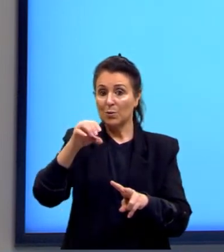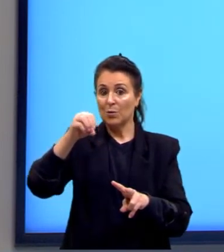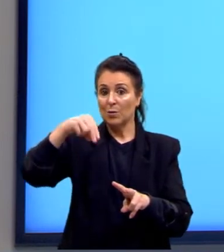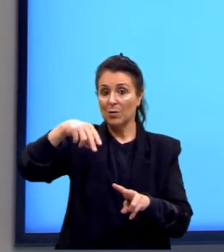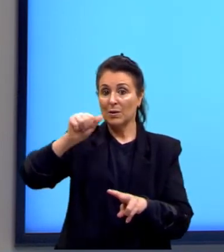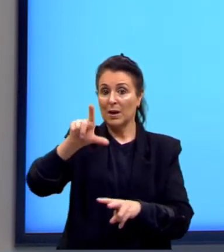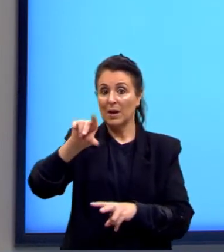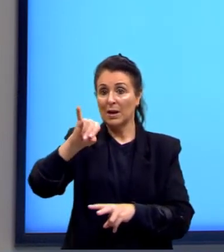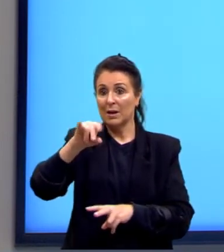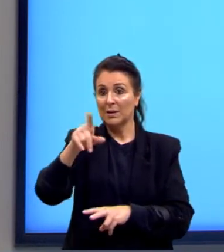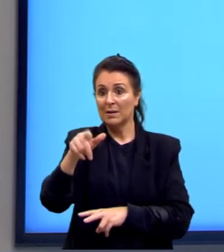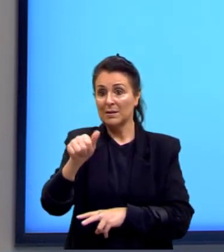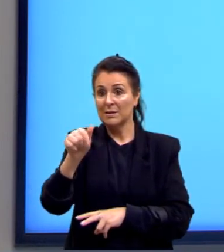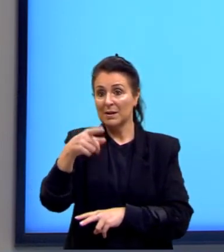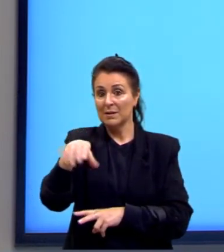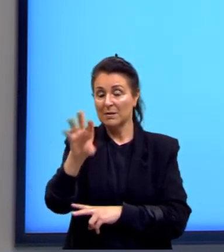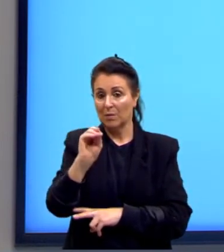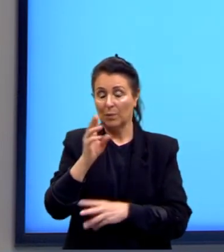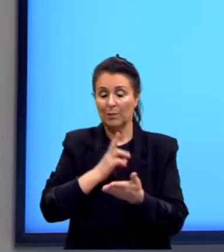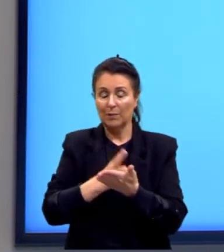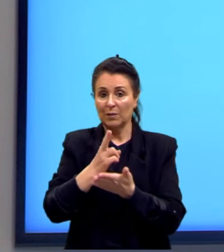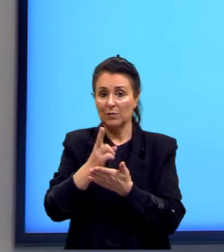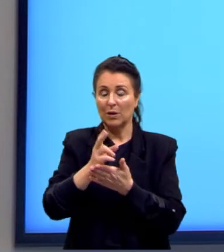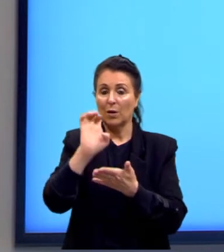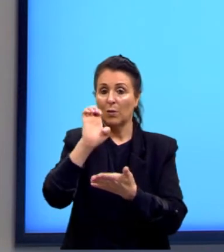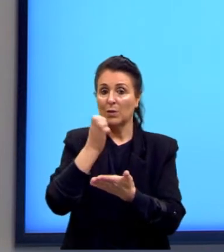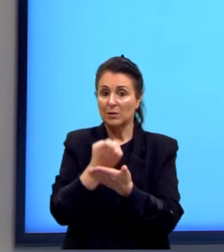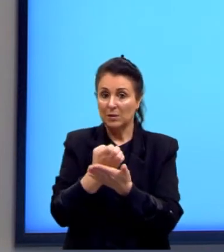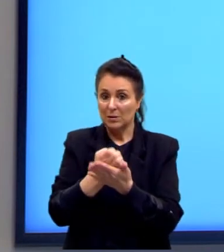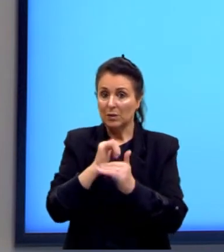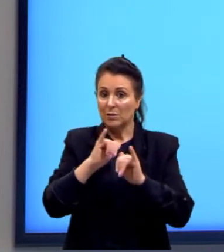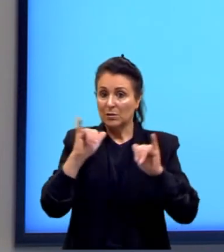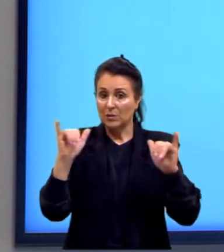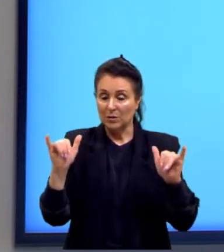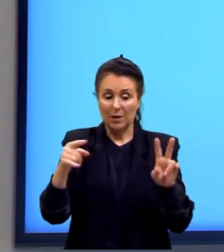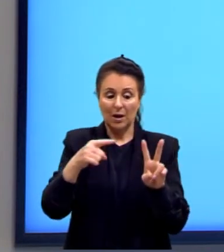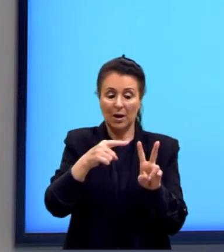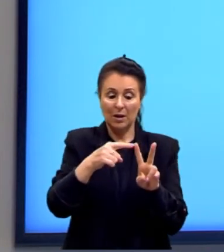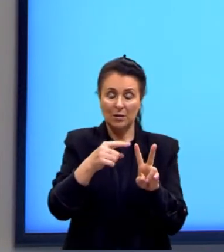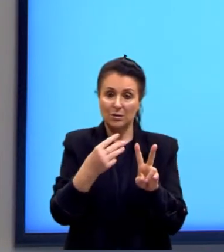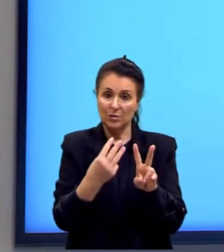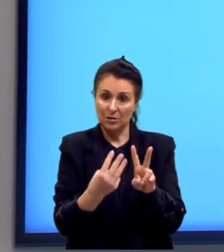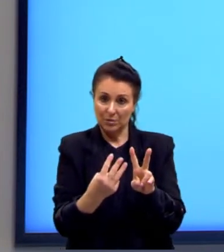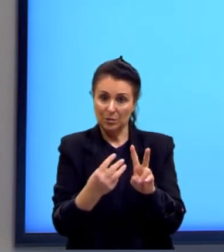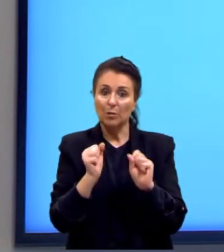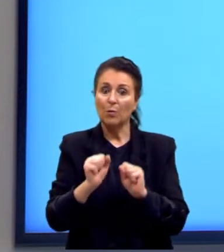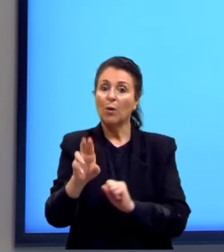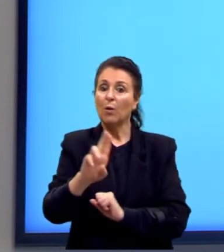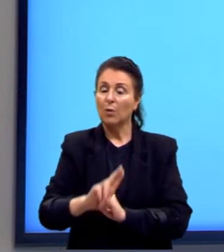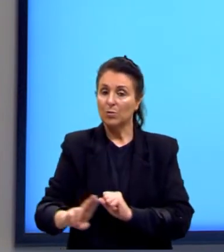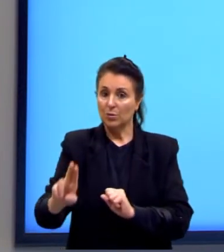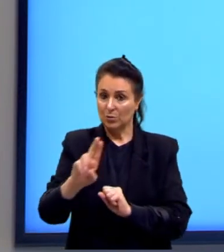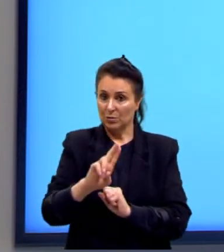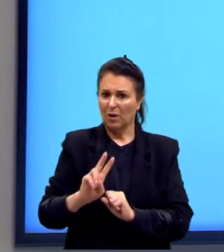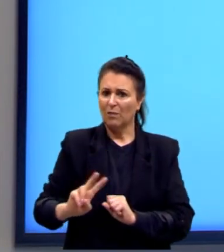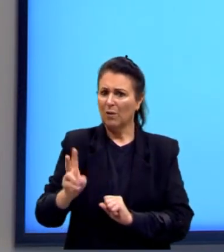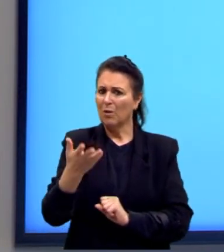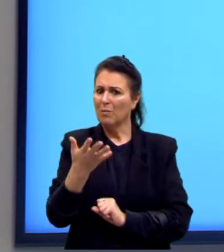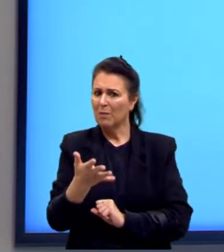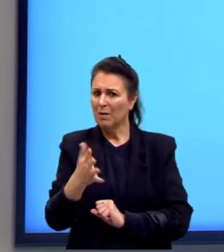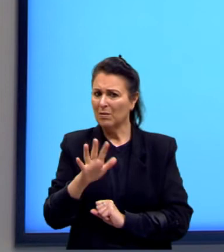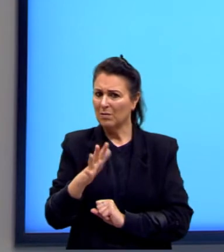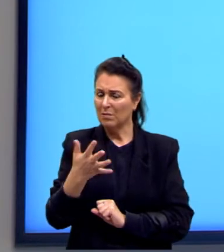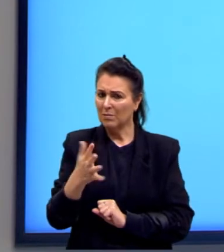dar continuidade, então, o exercício disse que a raiz de 3 poderia ser utilizado o valor aproximado